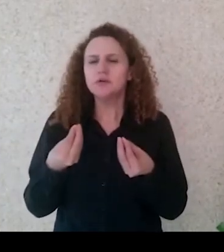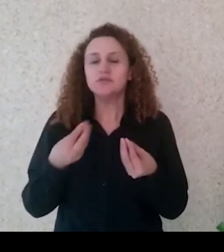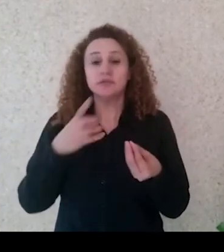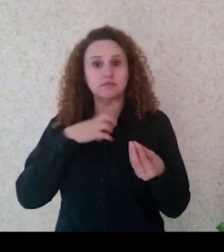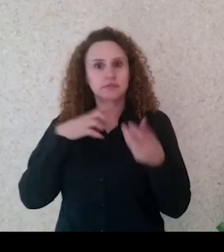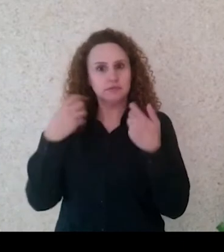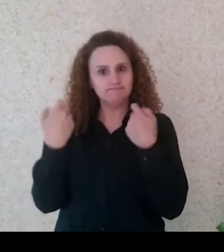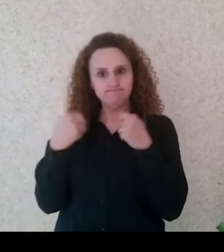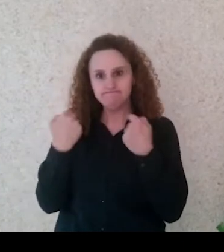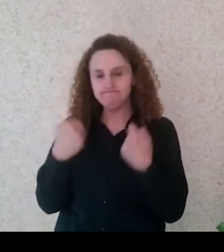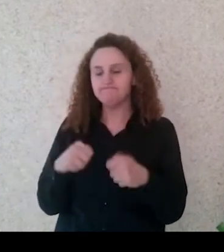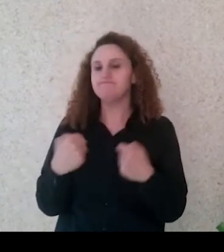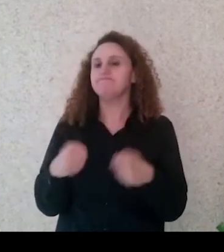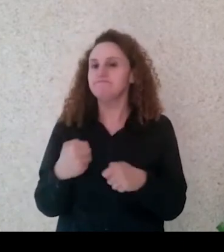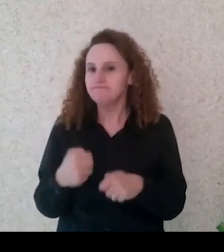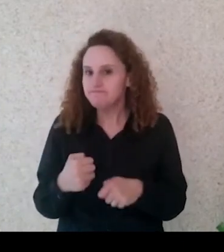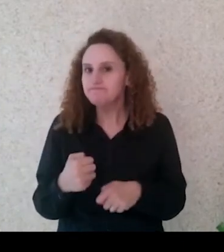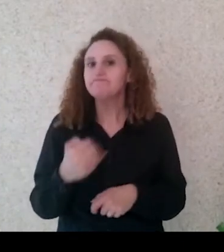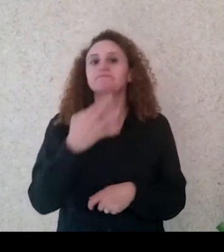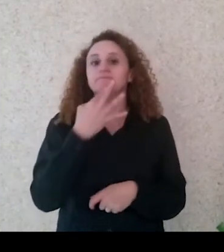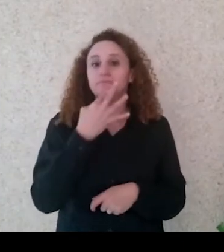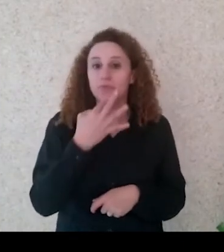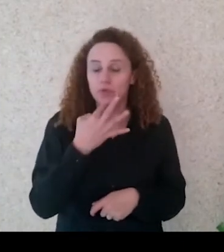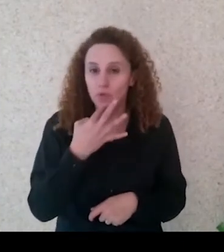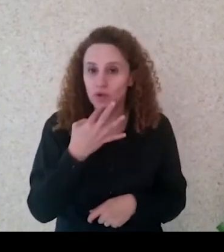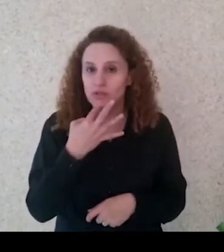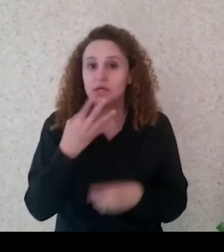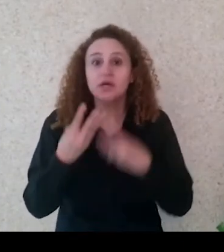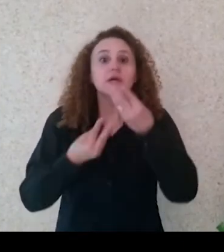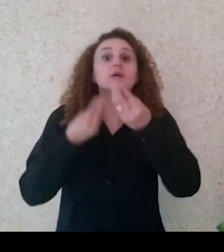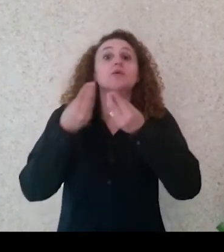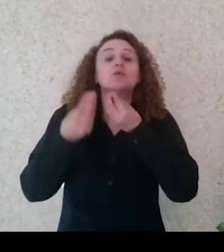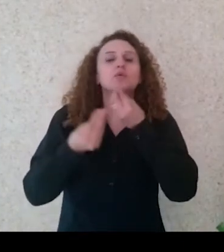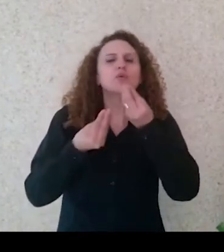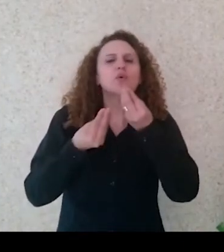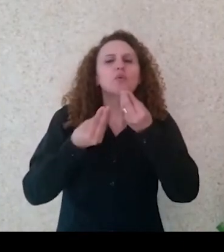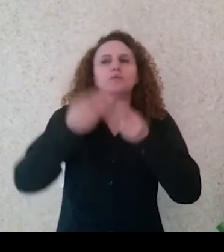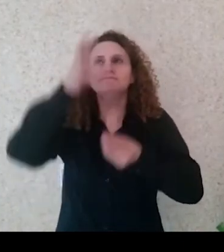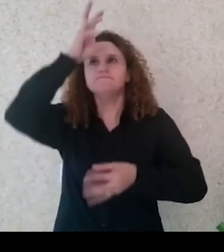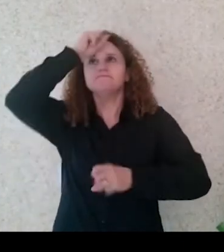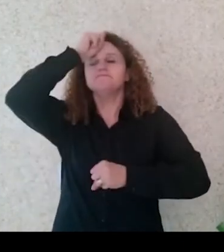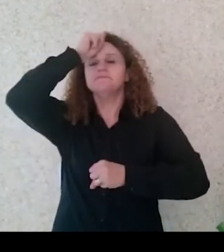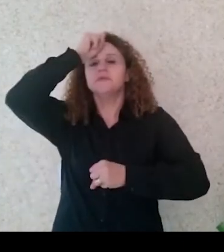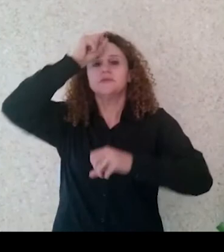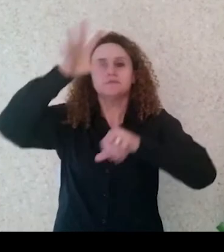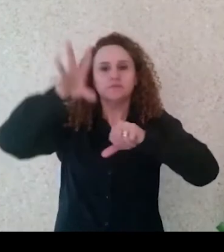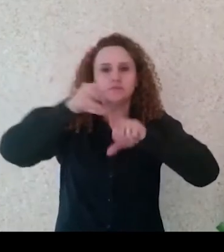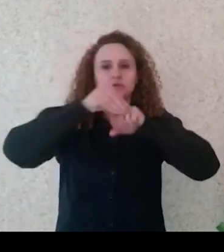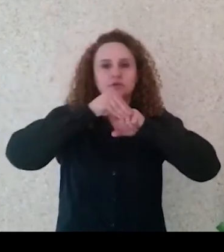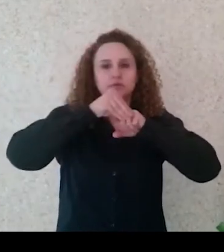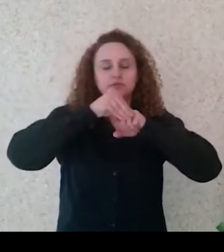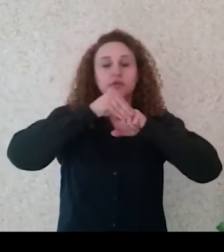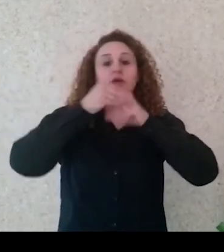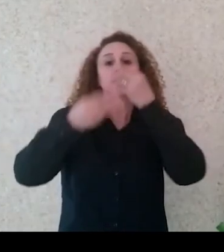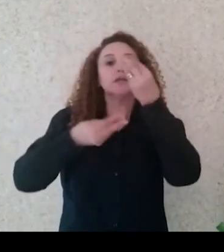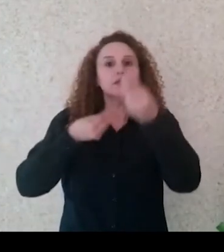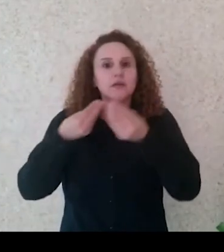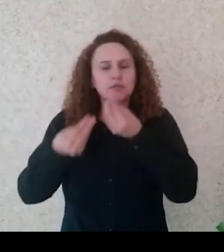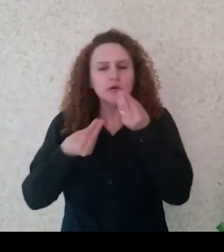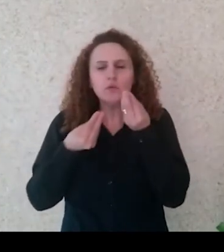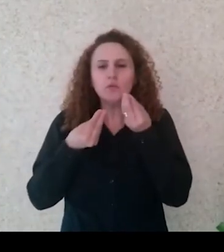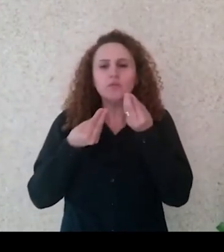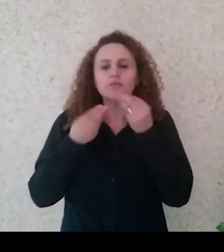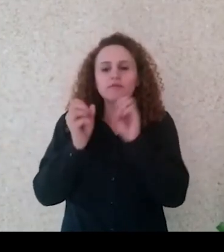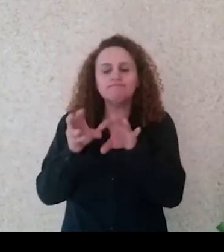conhecimento, vocês vão ter que saber como o ensinar. Então, nessa disciplina, vocês não